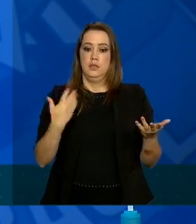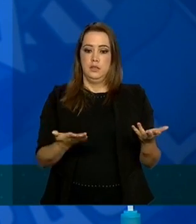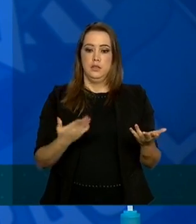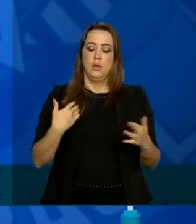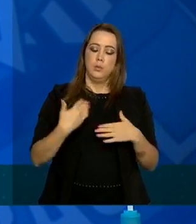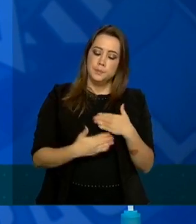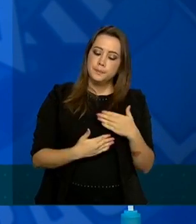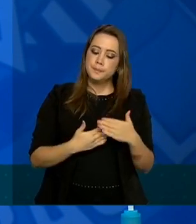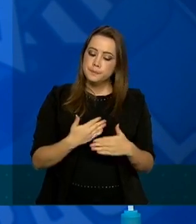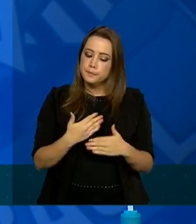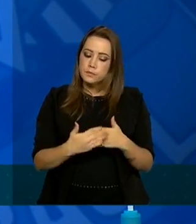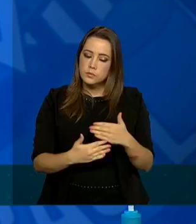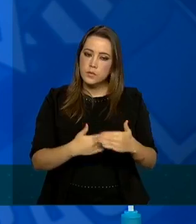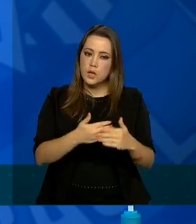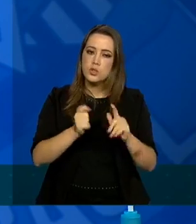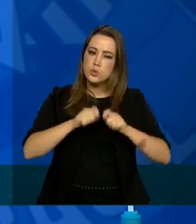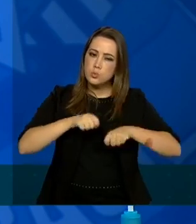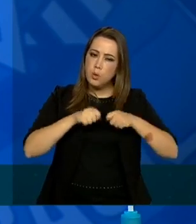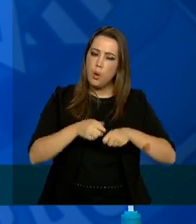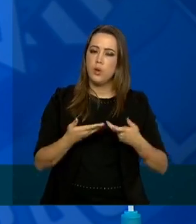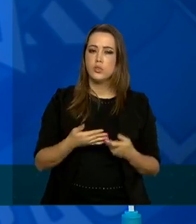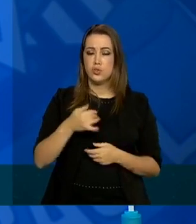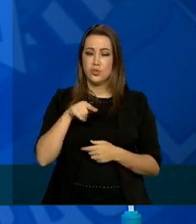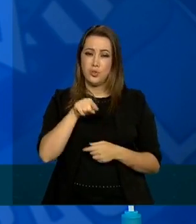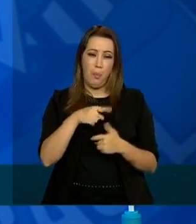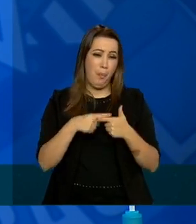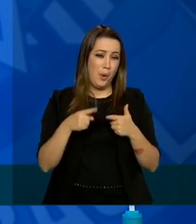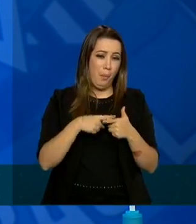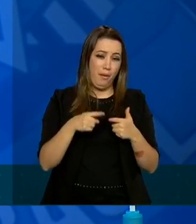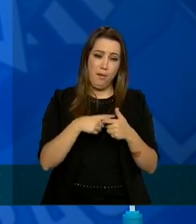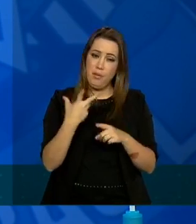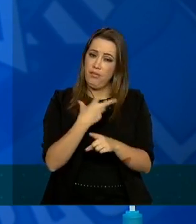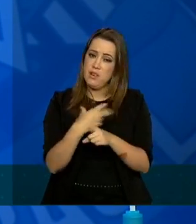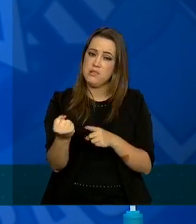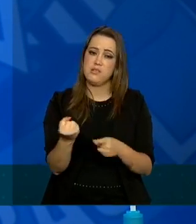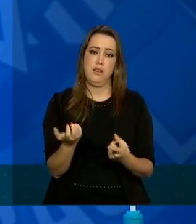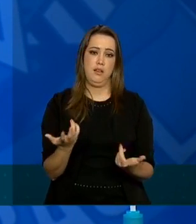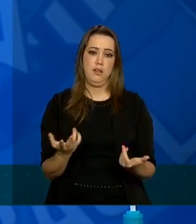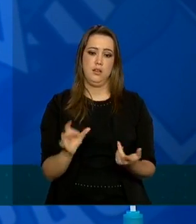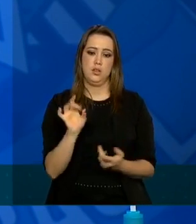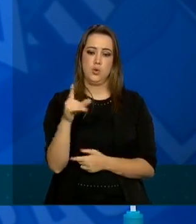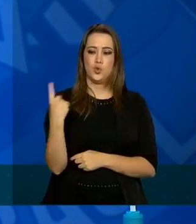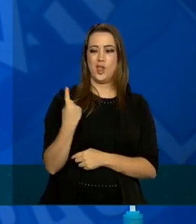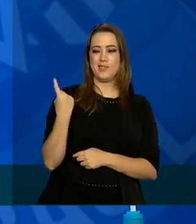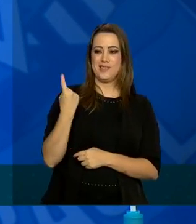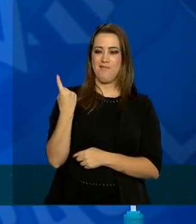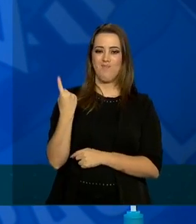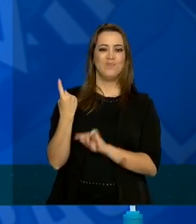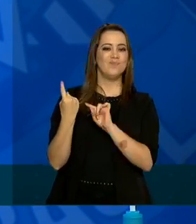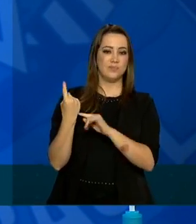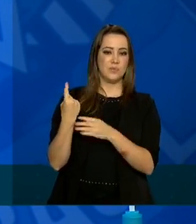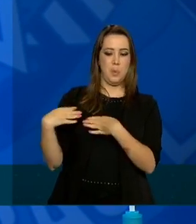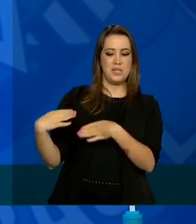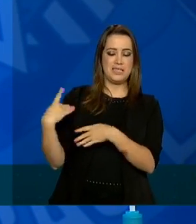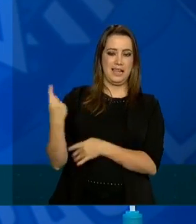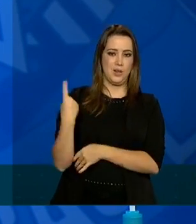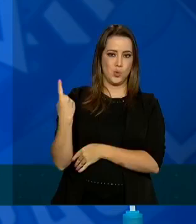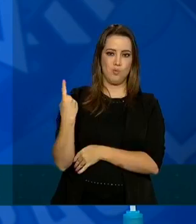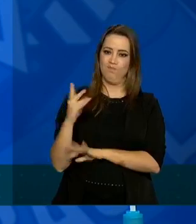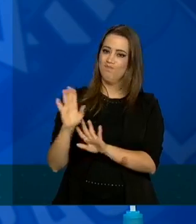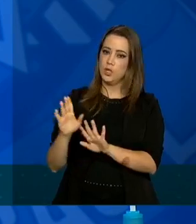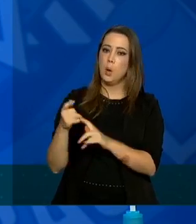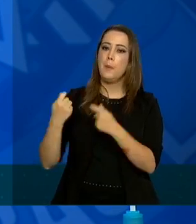a gente vai conseguir enfrentar essa pandemia não é sozinho o ministério precisa